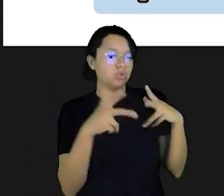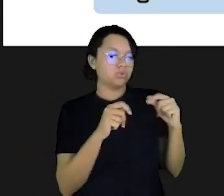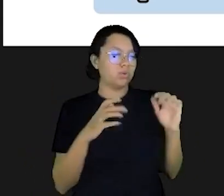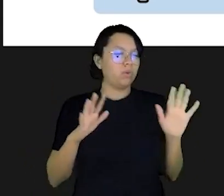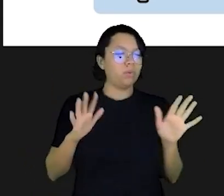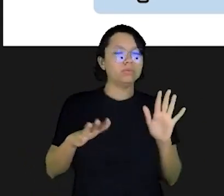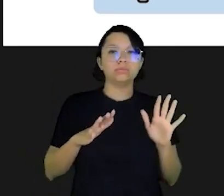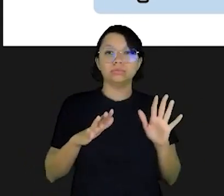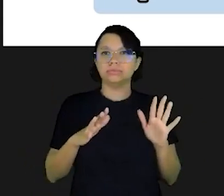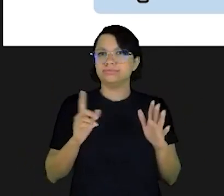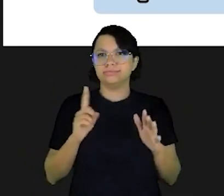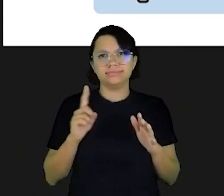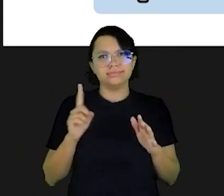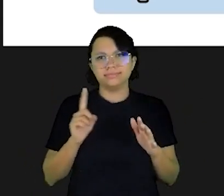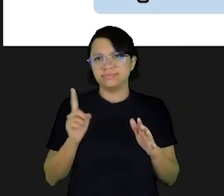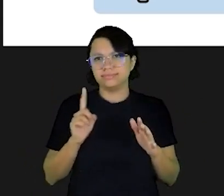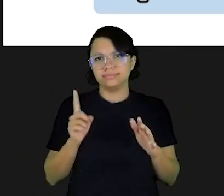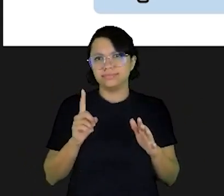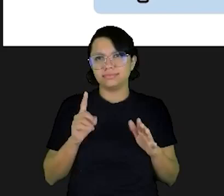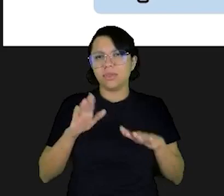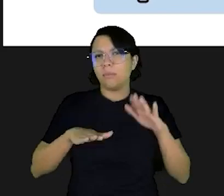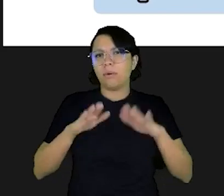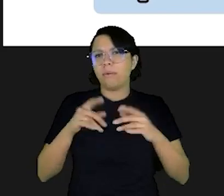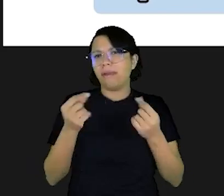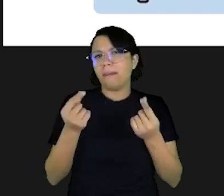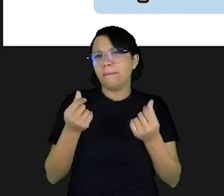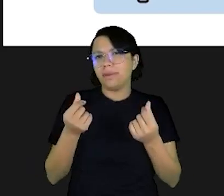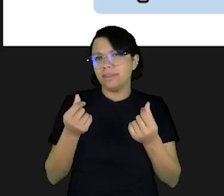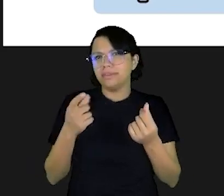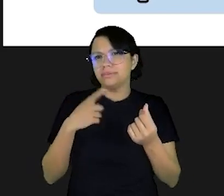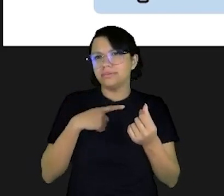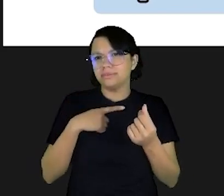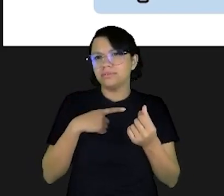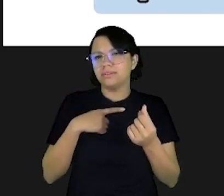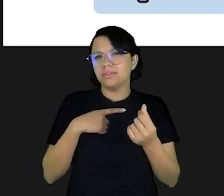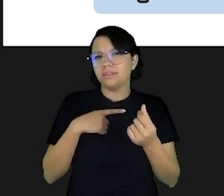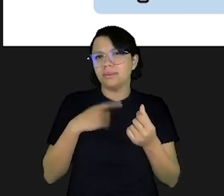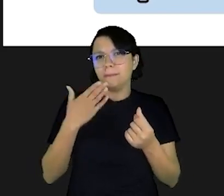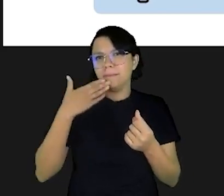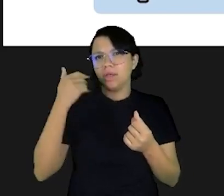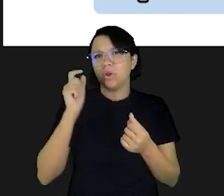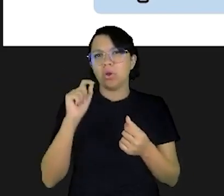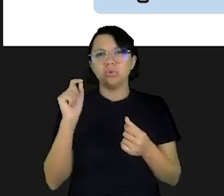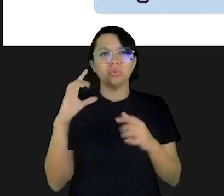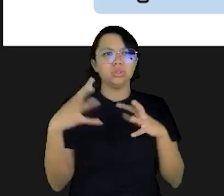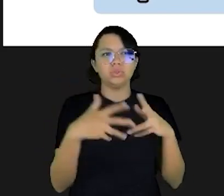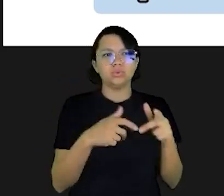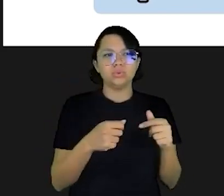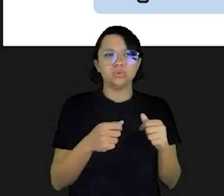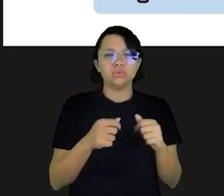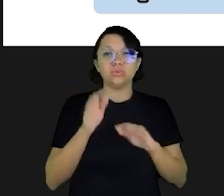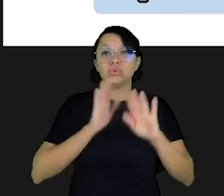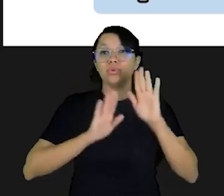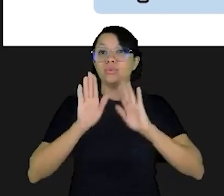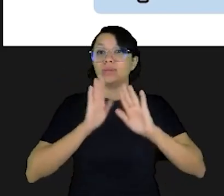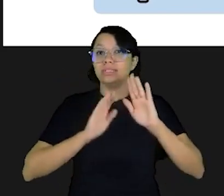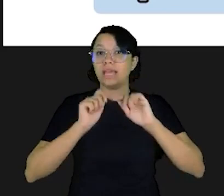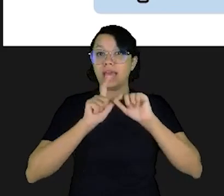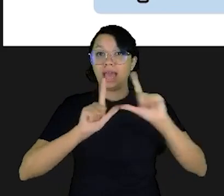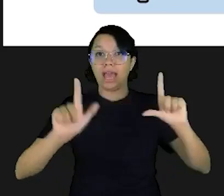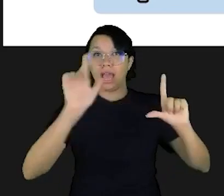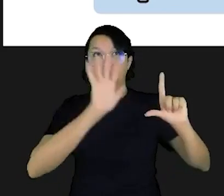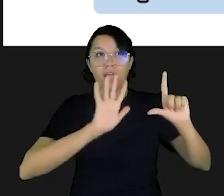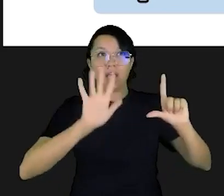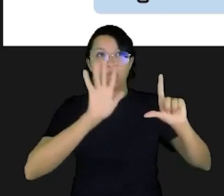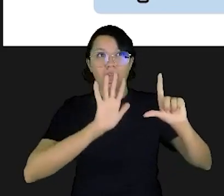isso. Não é levar vantagem em tudo, assim, a qualquer preço, não. Isso pode ser perigoso. Cuidado também com marketing agressivo, cuidado com